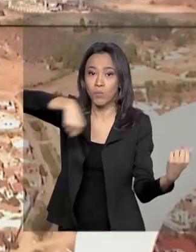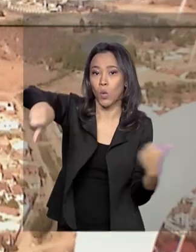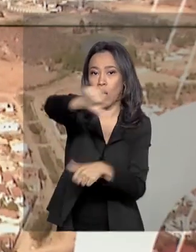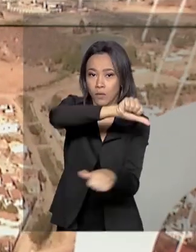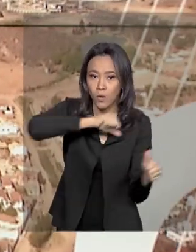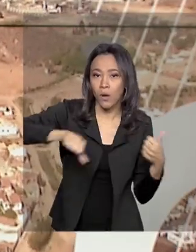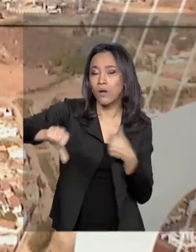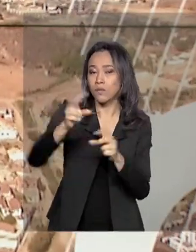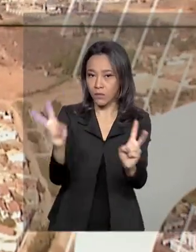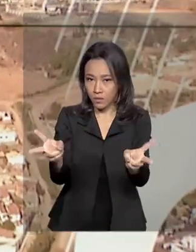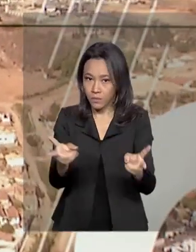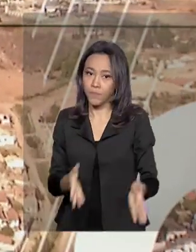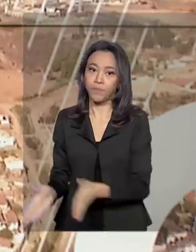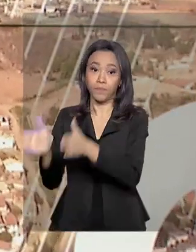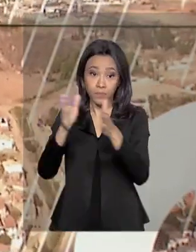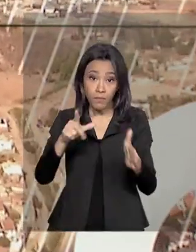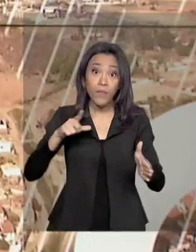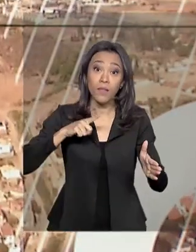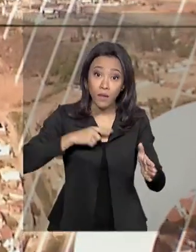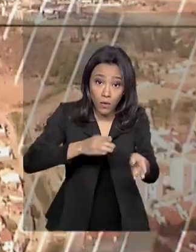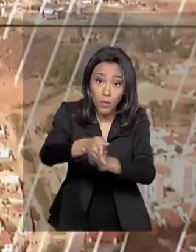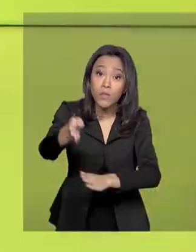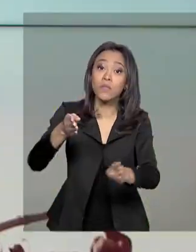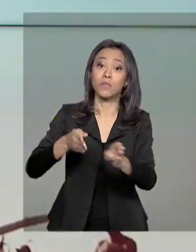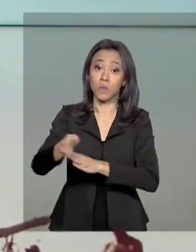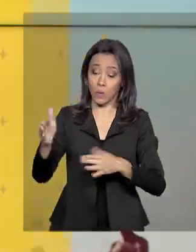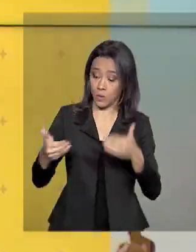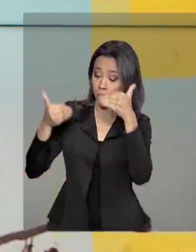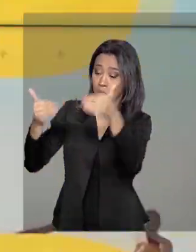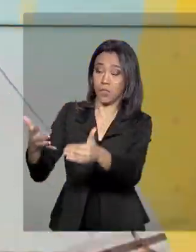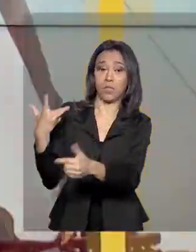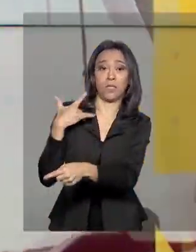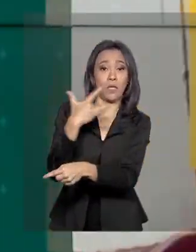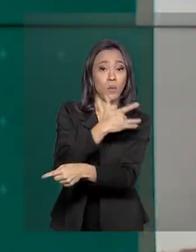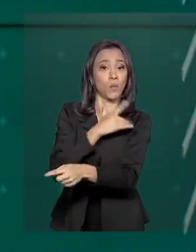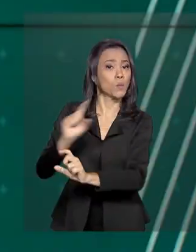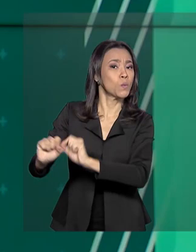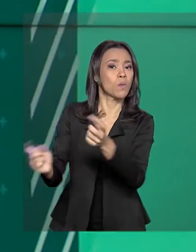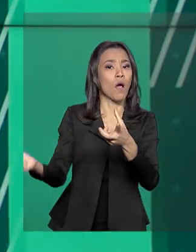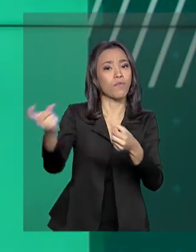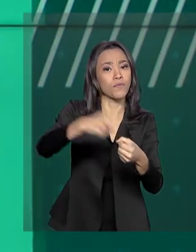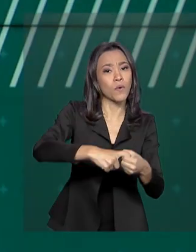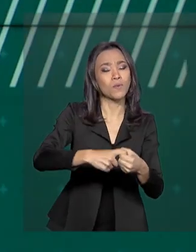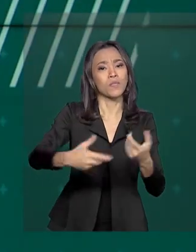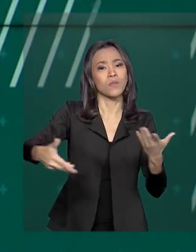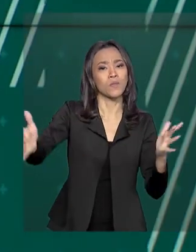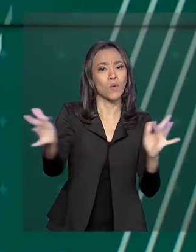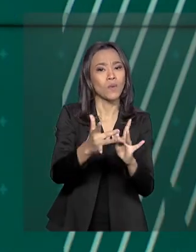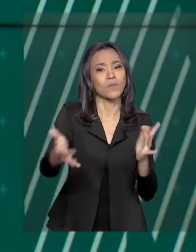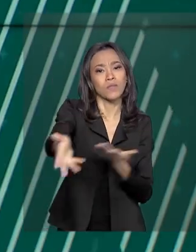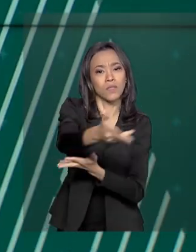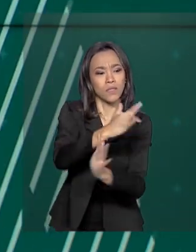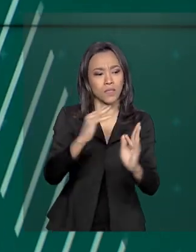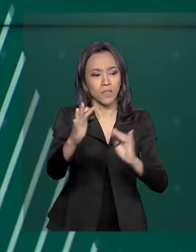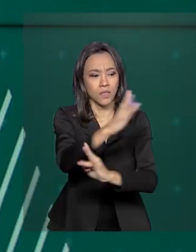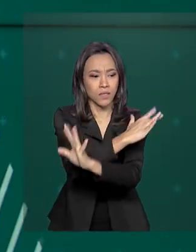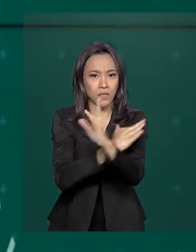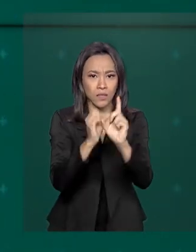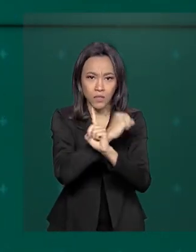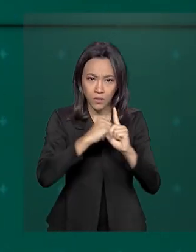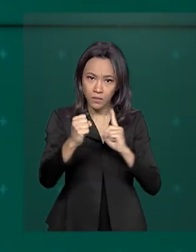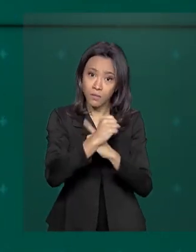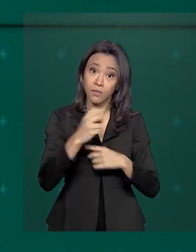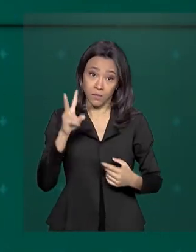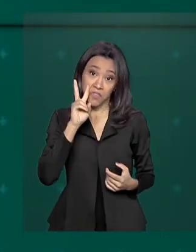E também tem orientações do Ministério da Saúde para a retomada do convívio social em todo o país. Veja alguns